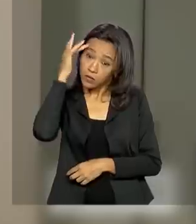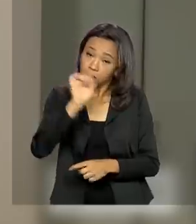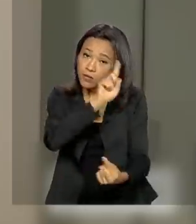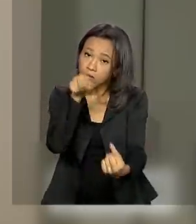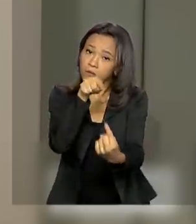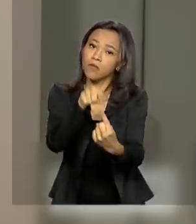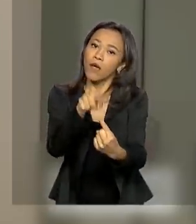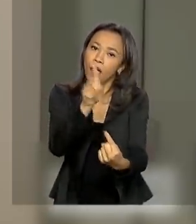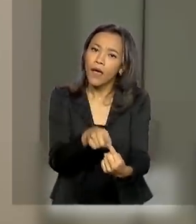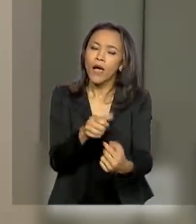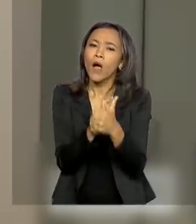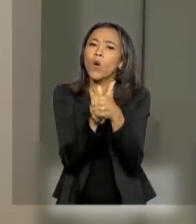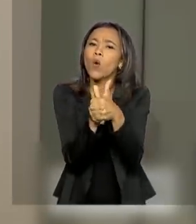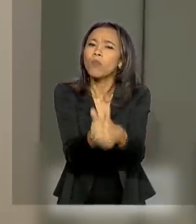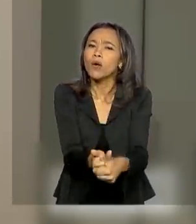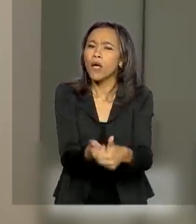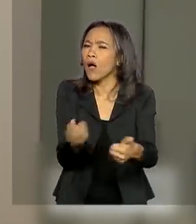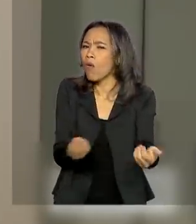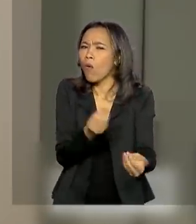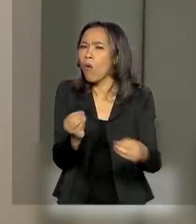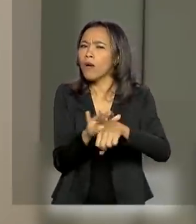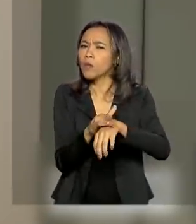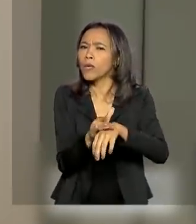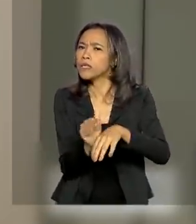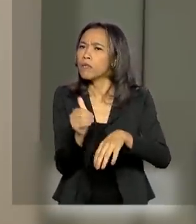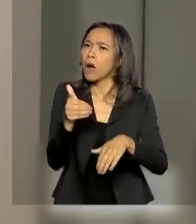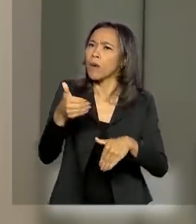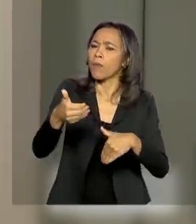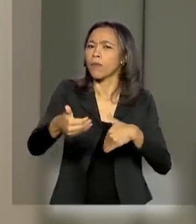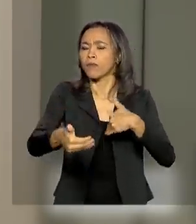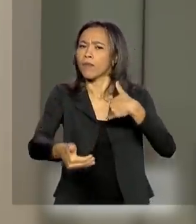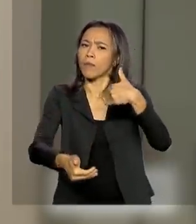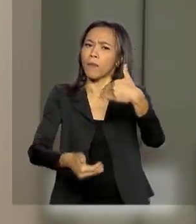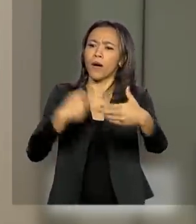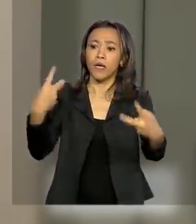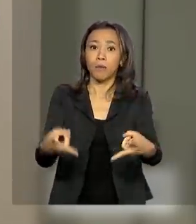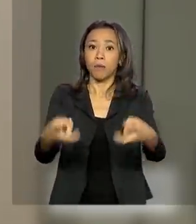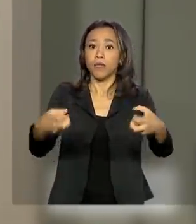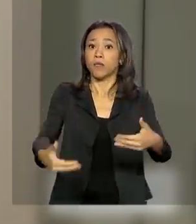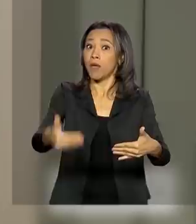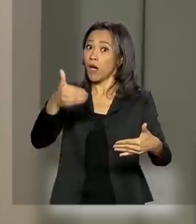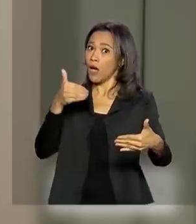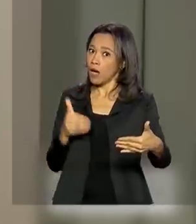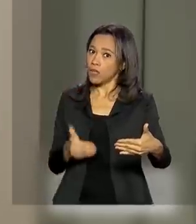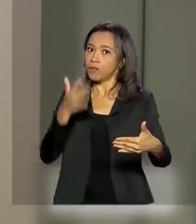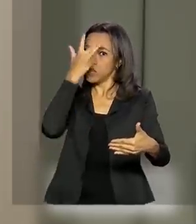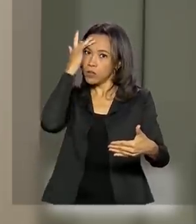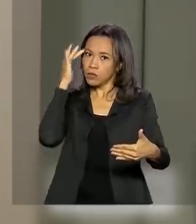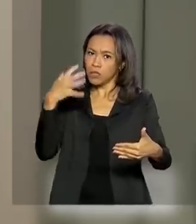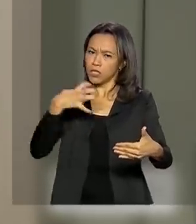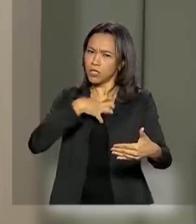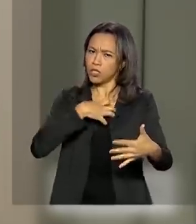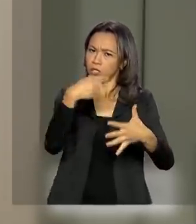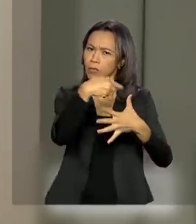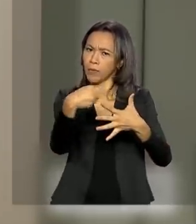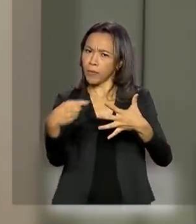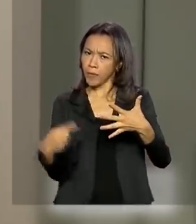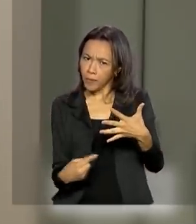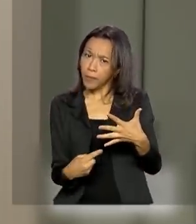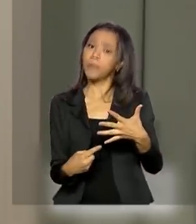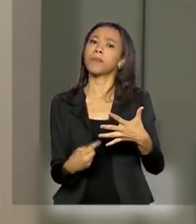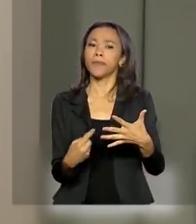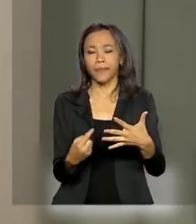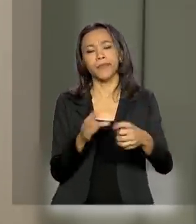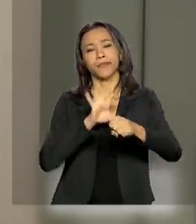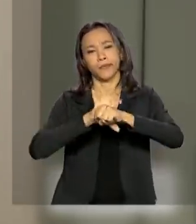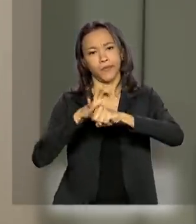acompanhar a evolução da doença, identificar antecipadamente pessoas com sinais e sintomas do